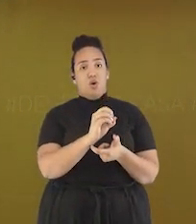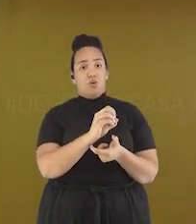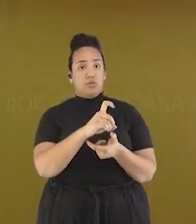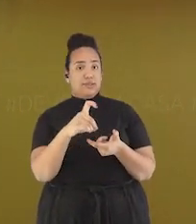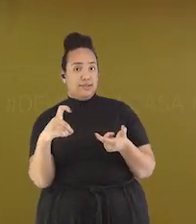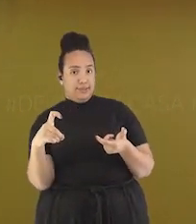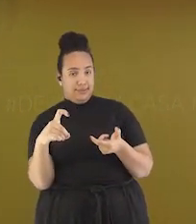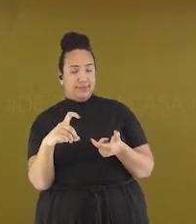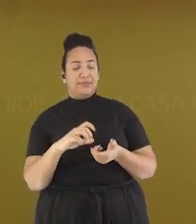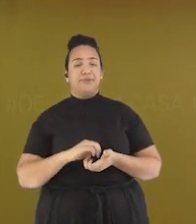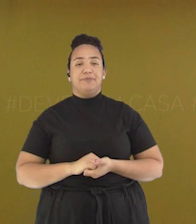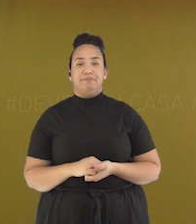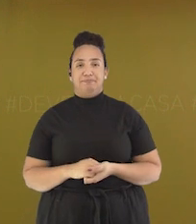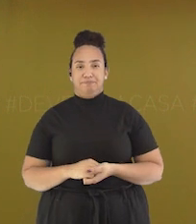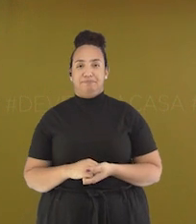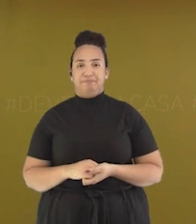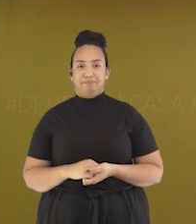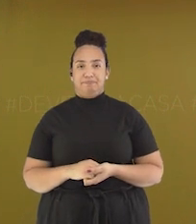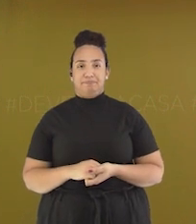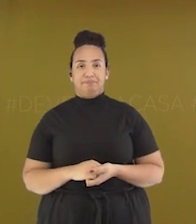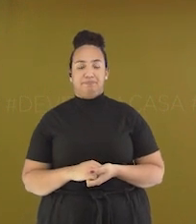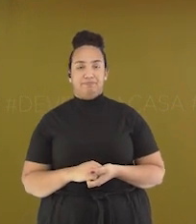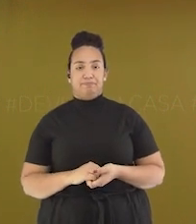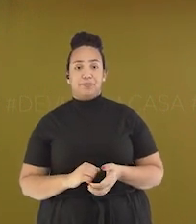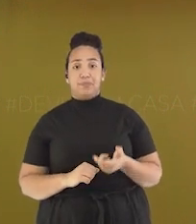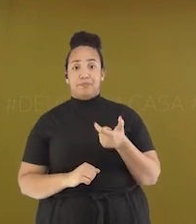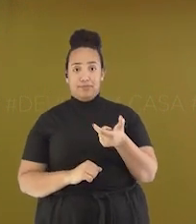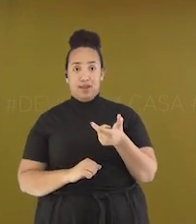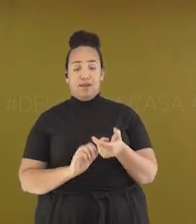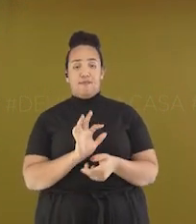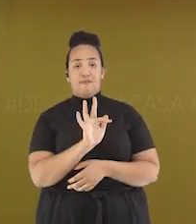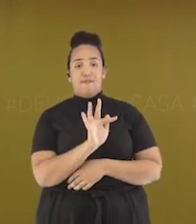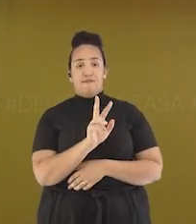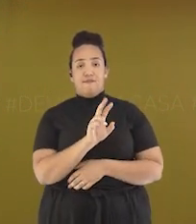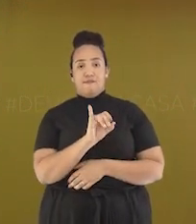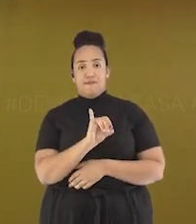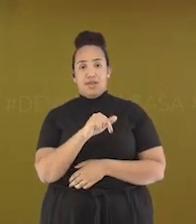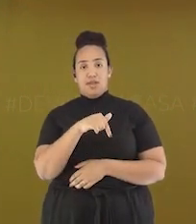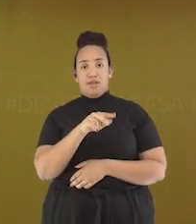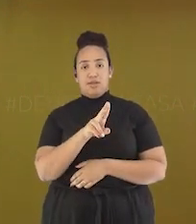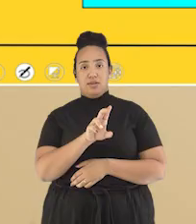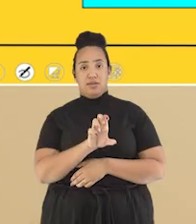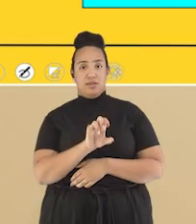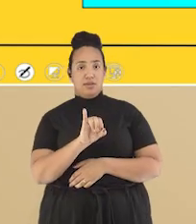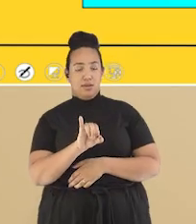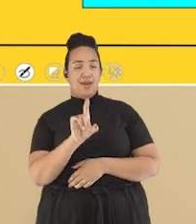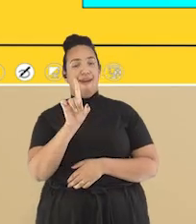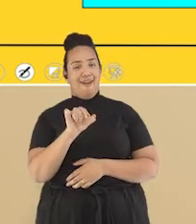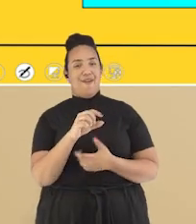Então palavra fique É uma palavra oxítona